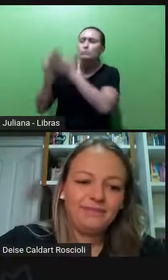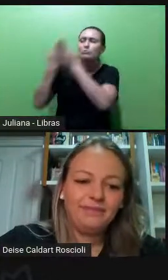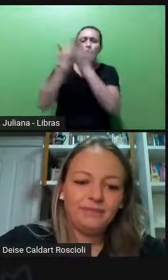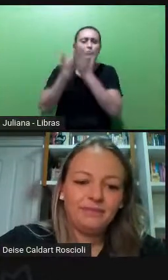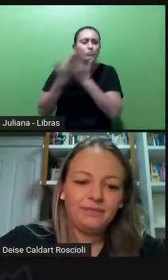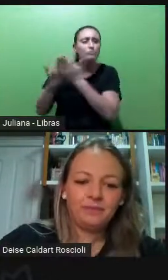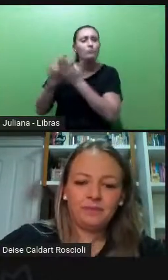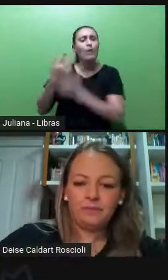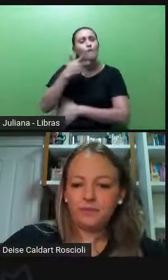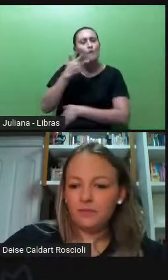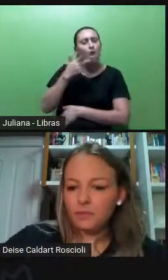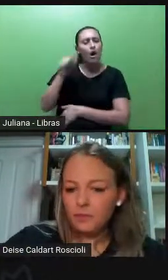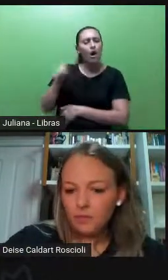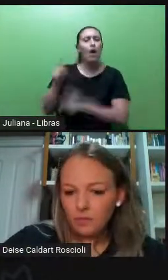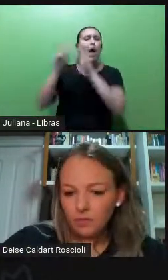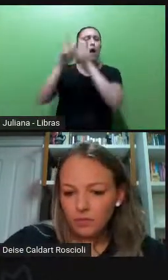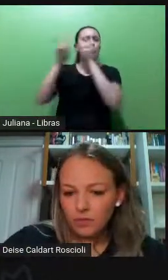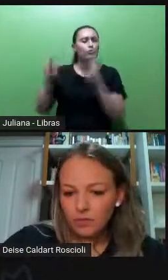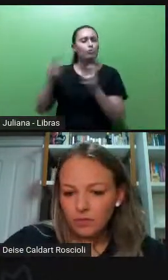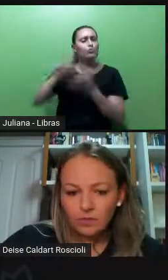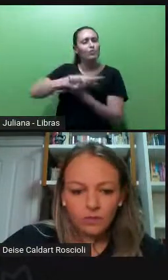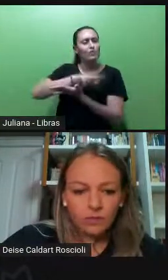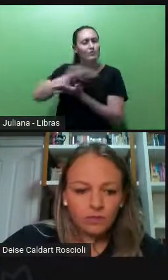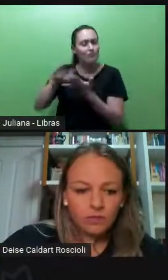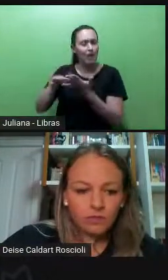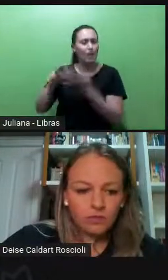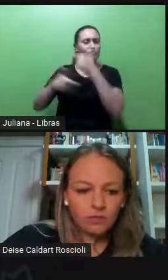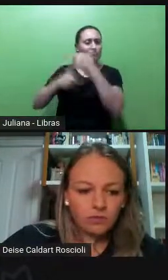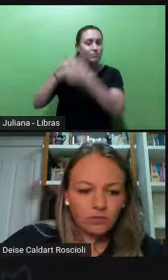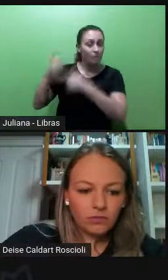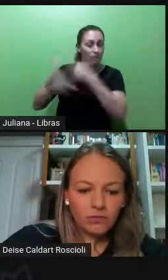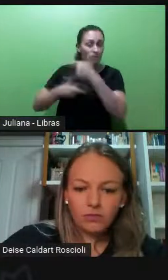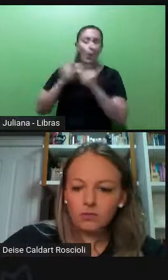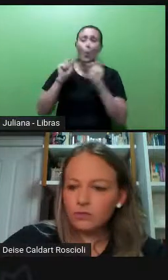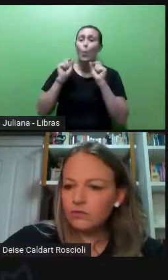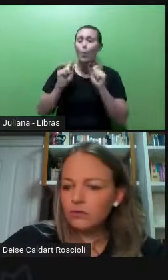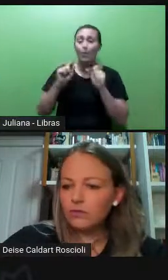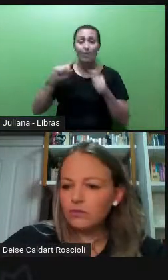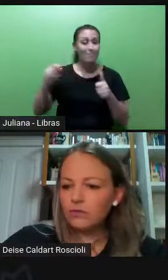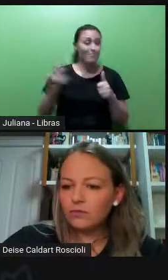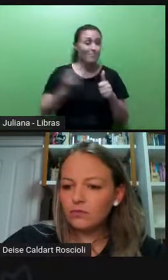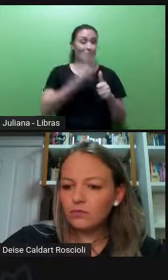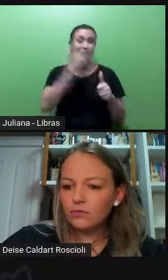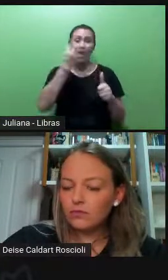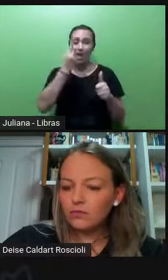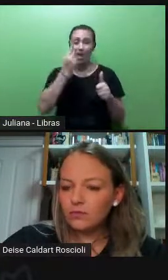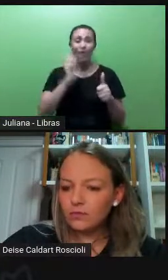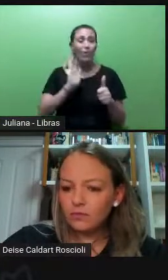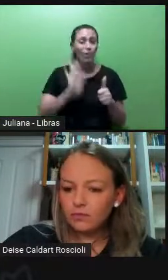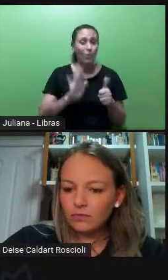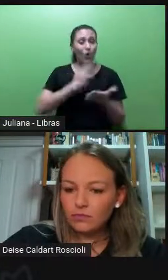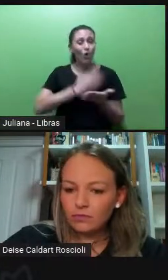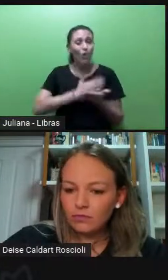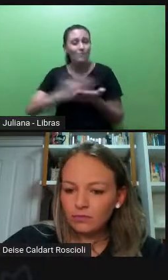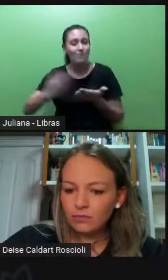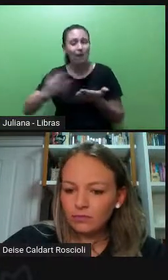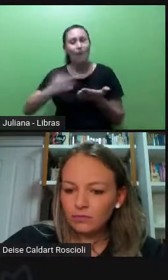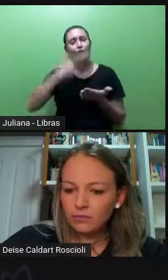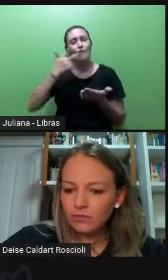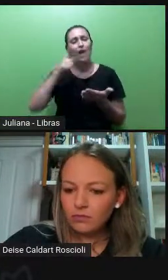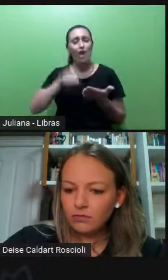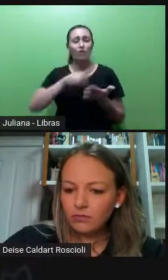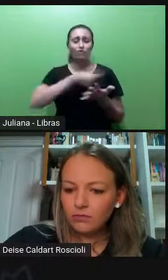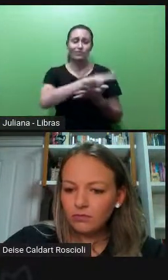diversidade de trabalho, nos trazem, é que, bom, primeiramente, para a gente começar a falar em diversidade e inclusão,